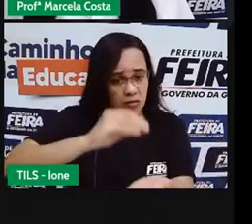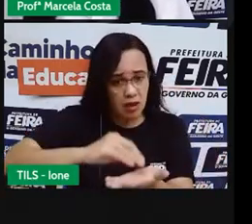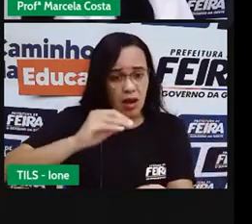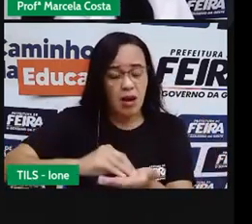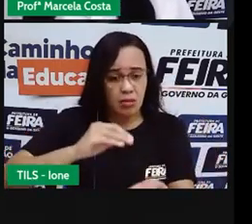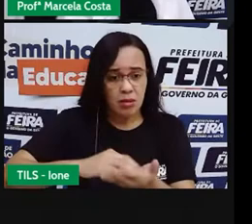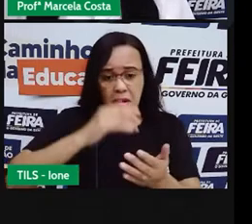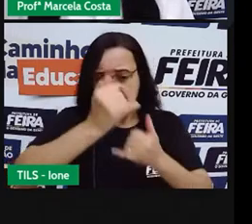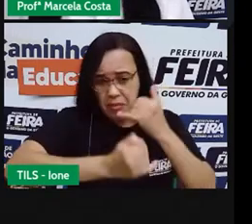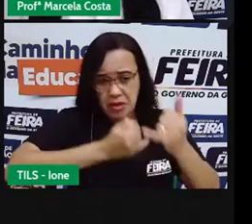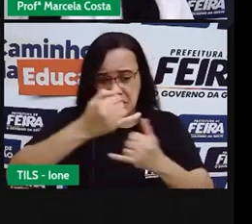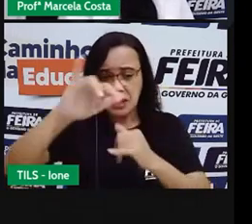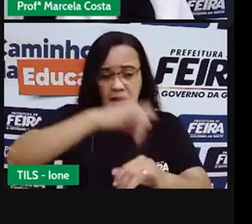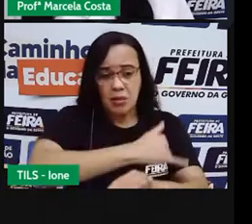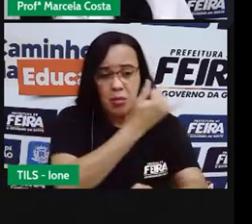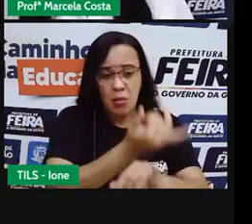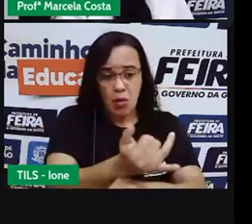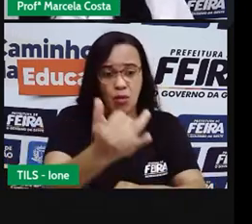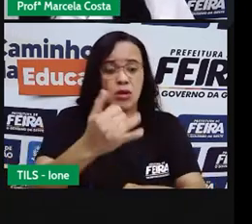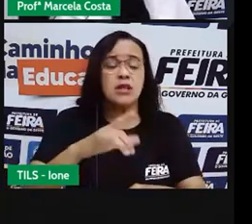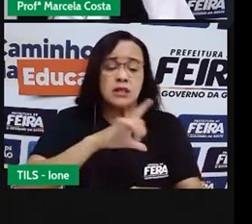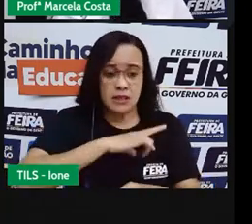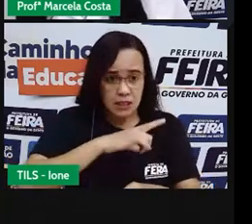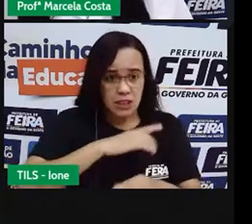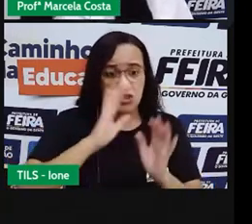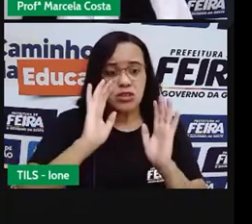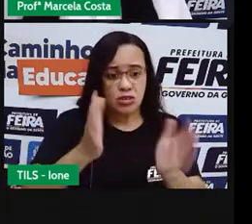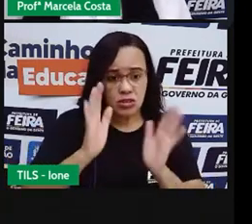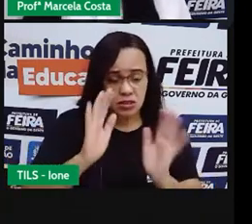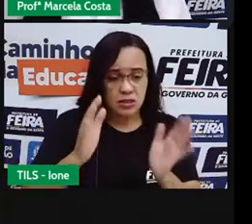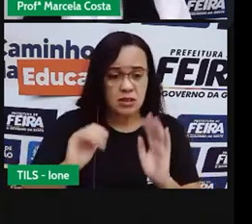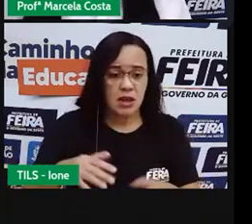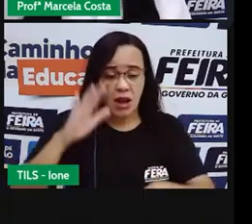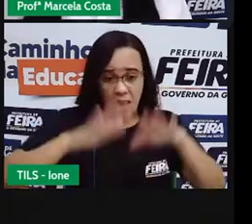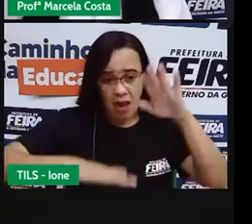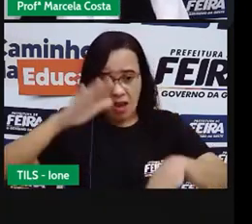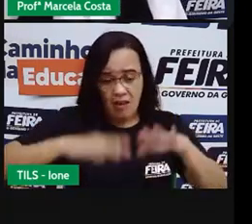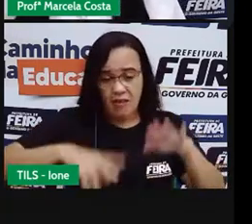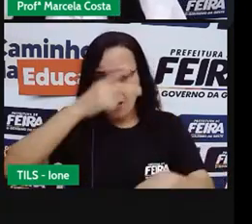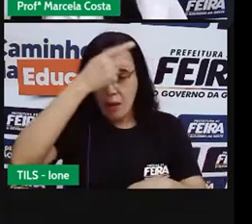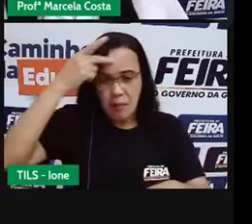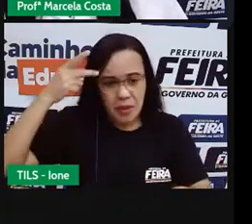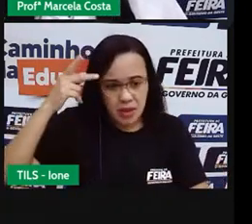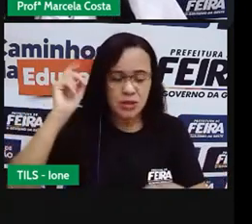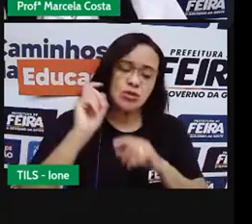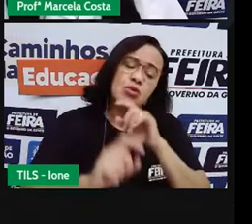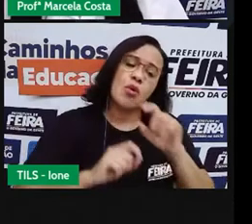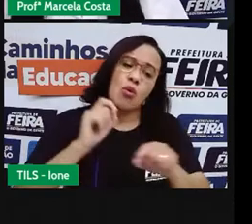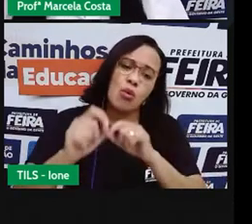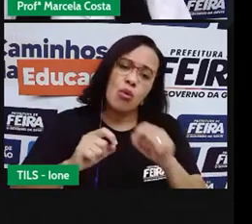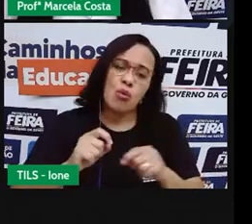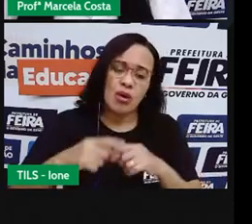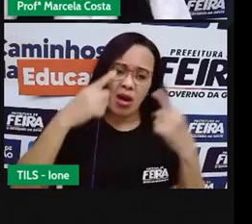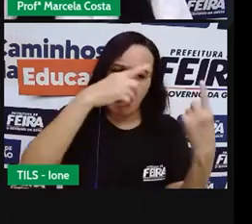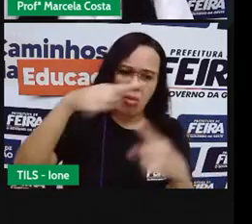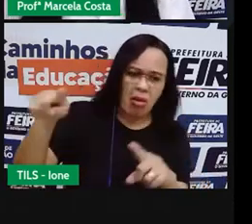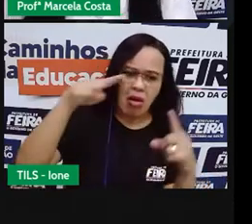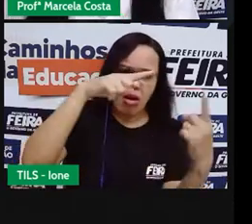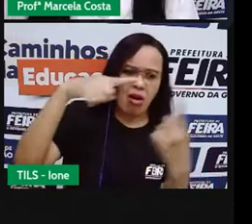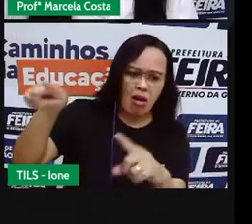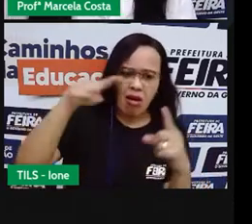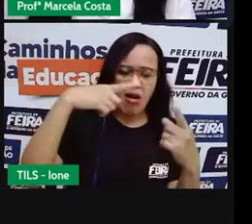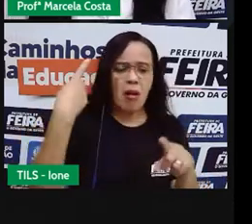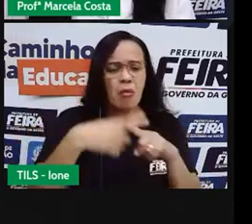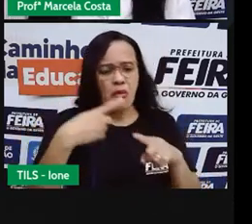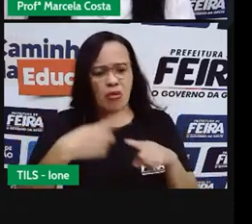Intimidando Tentando humilhar Um colega Por alguma característica Física Como ser gordinho Ou ter